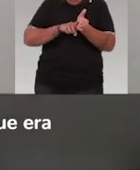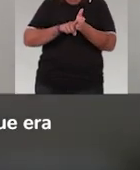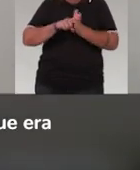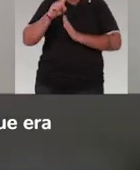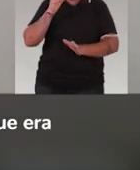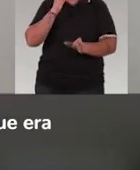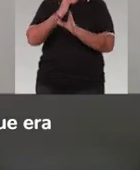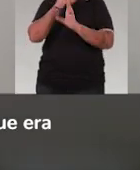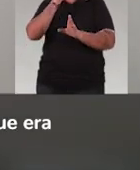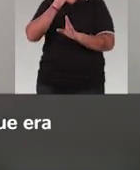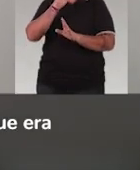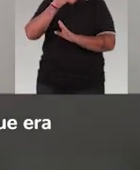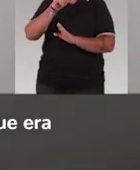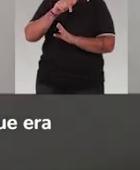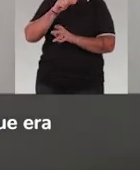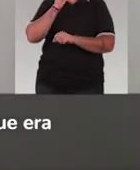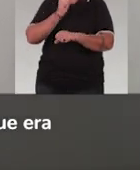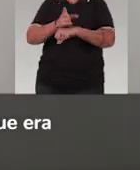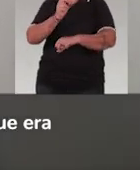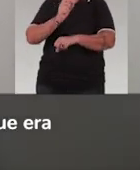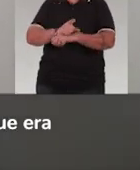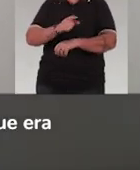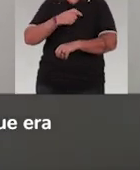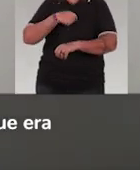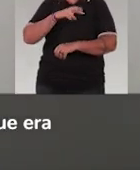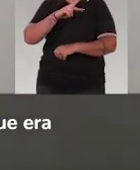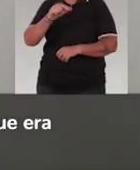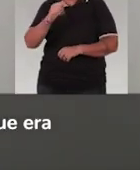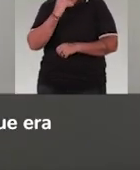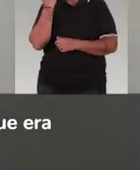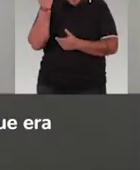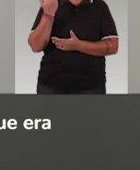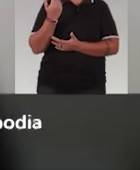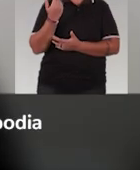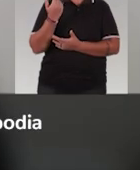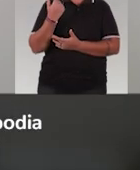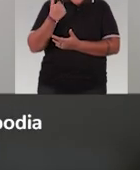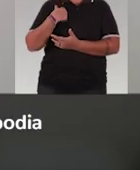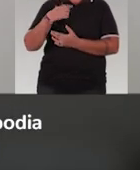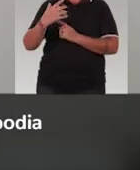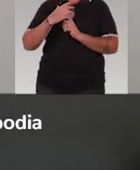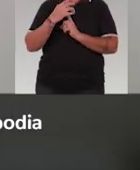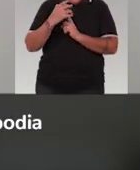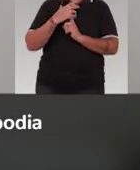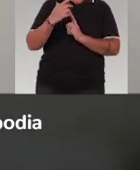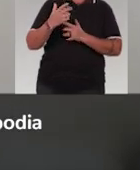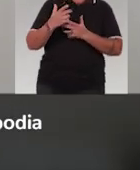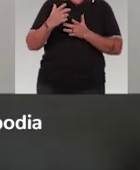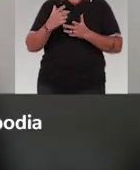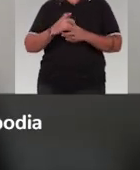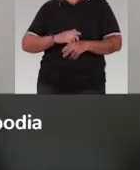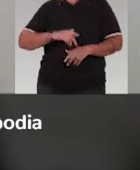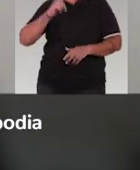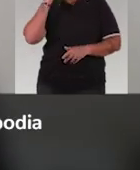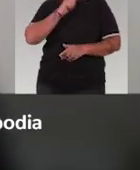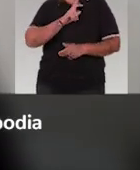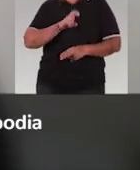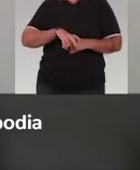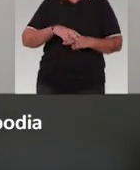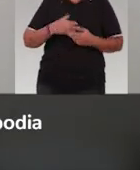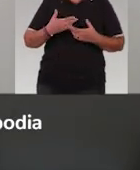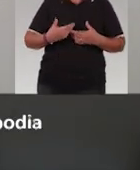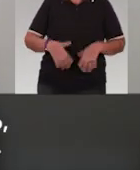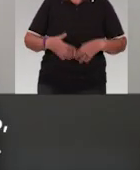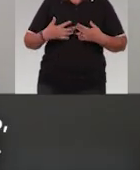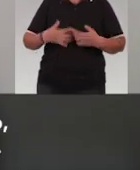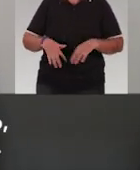descobriu que era o veneno que ia me matar. Me afetou de um jeito que eu não podia nem